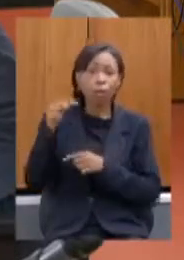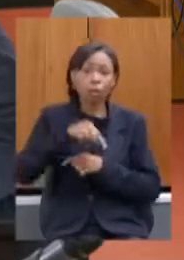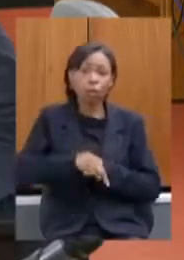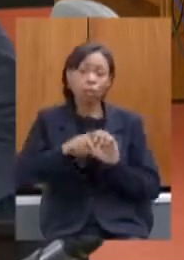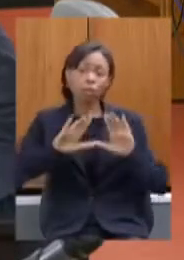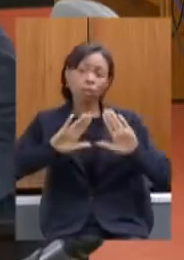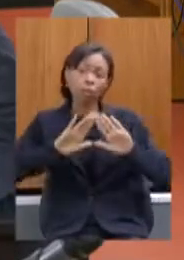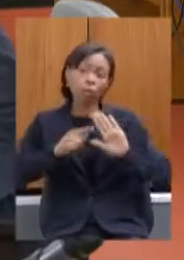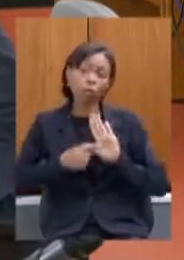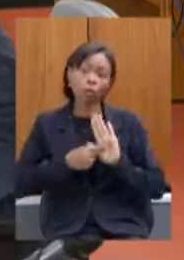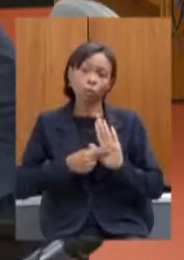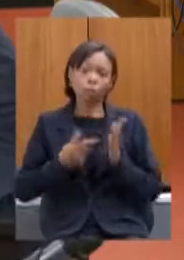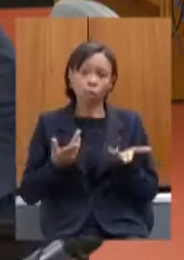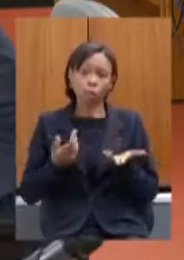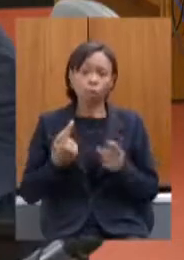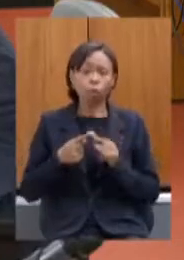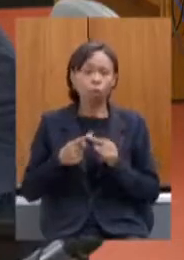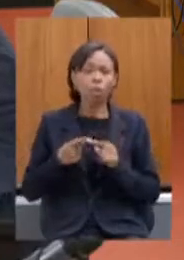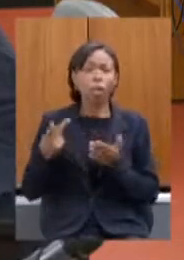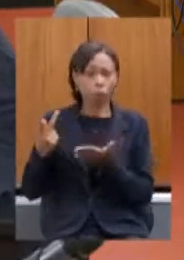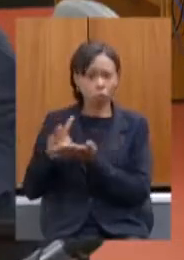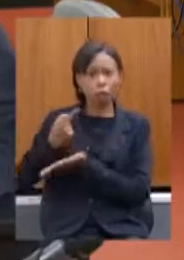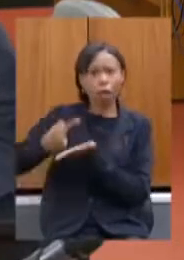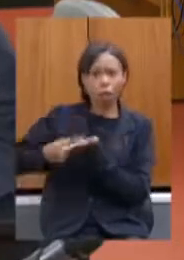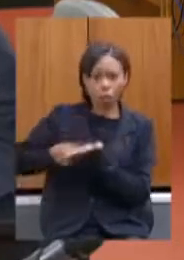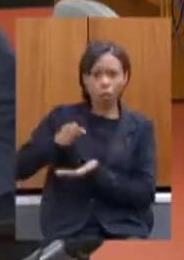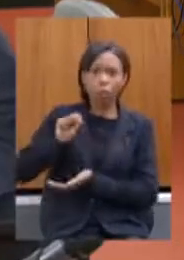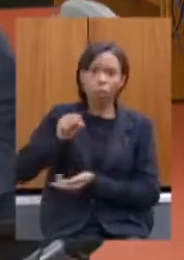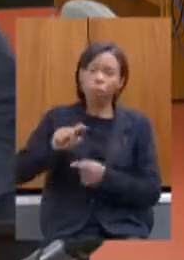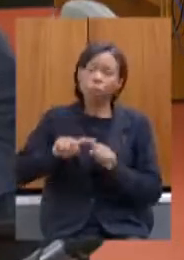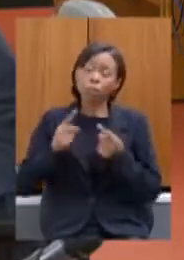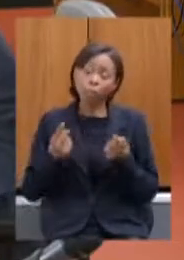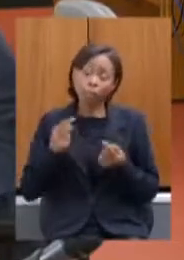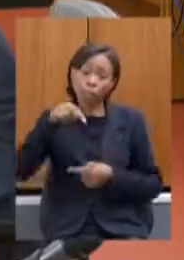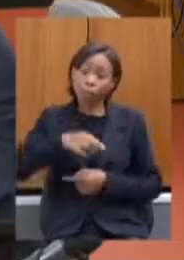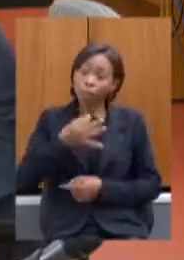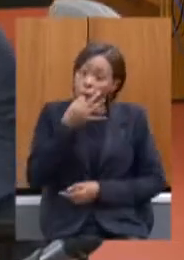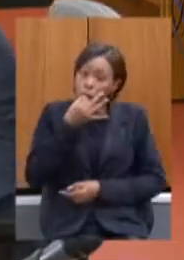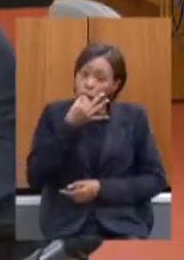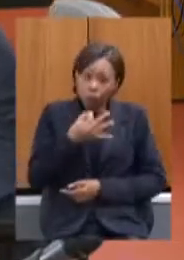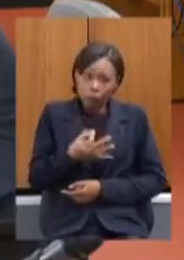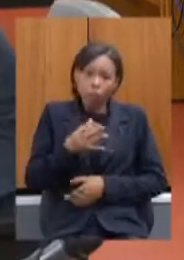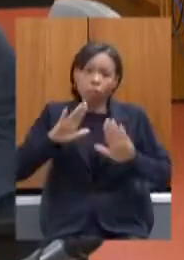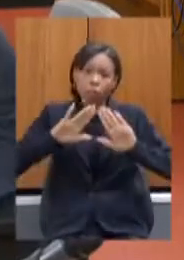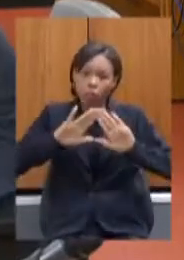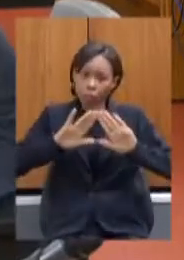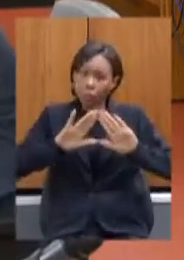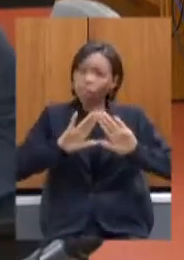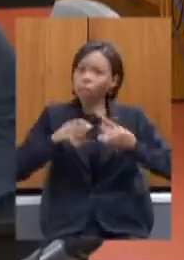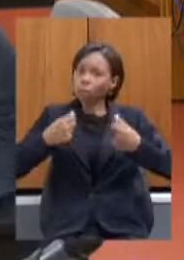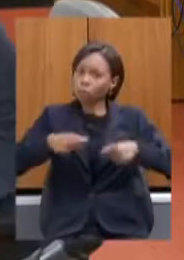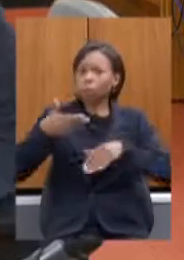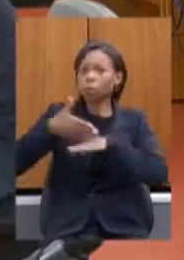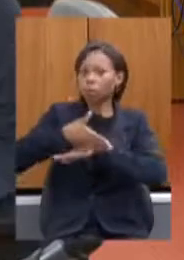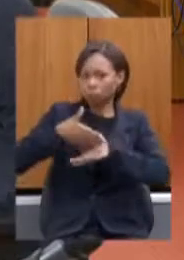construído as partes estão discutindo só isso essa sugestão a assembleia realmente precisa participar e ser